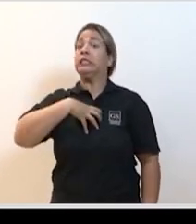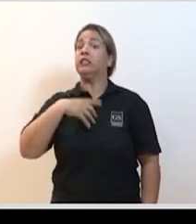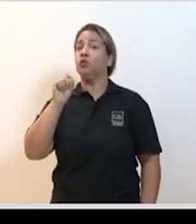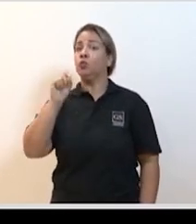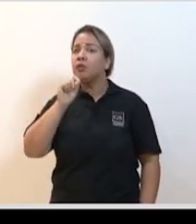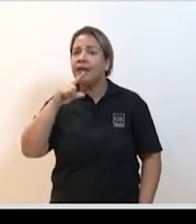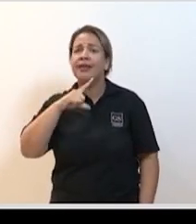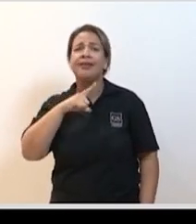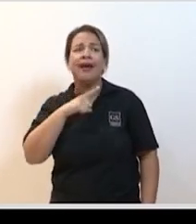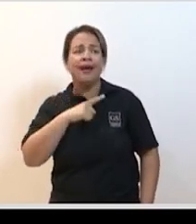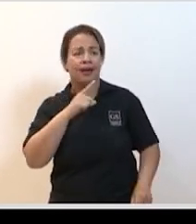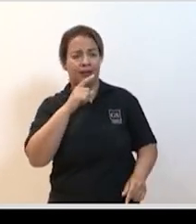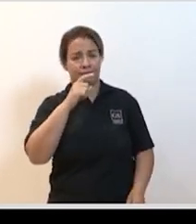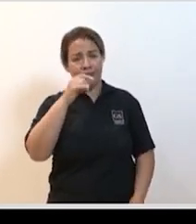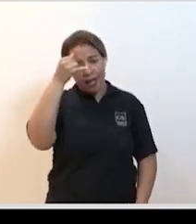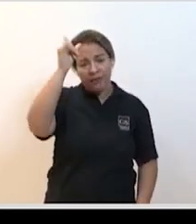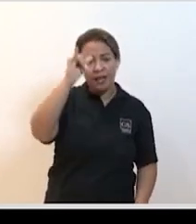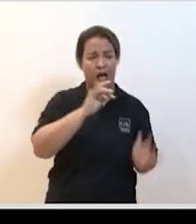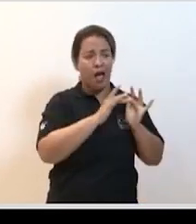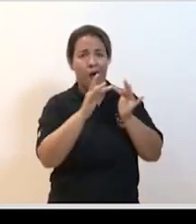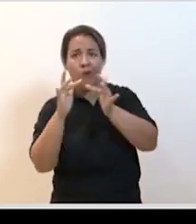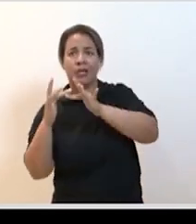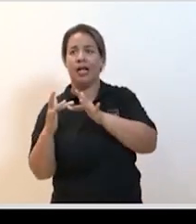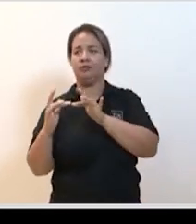do que especificamente